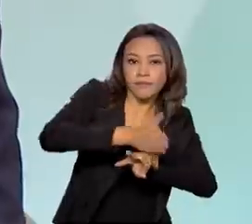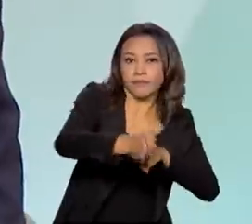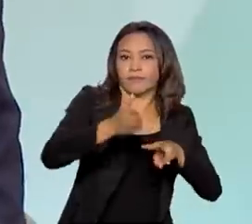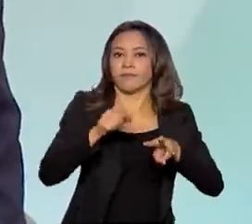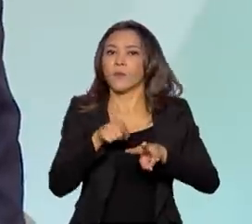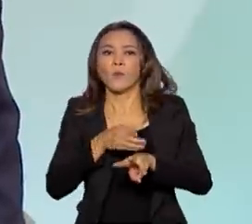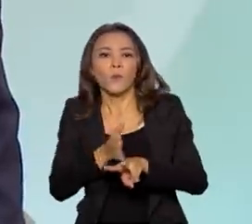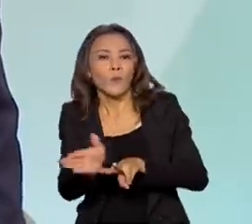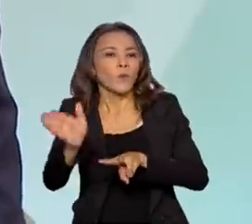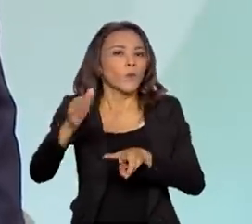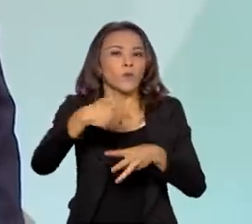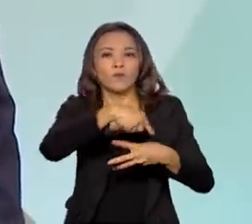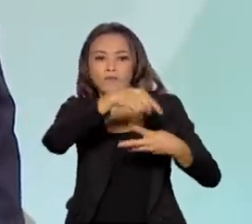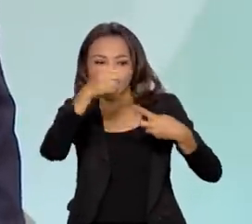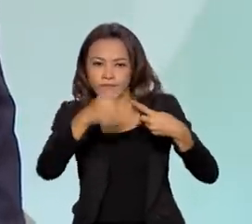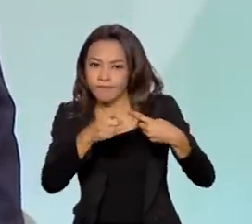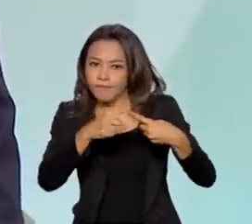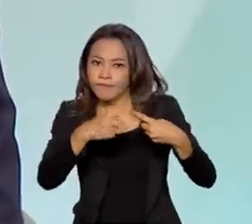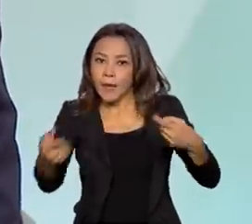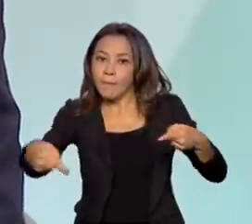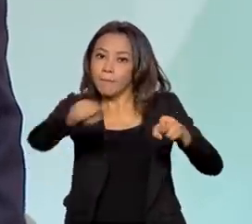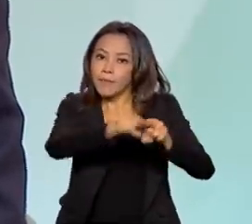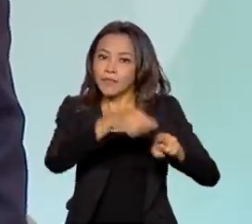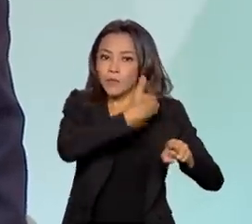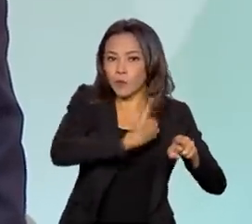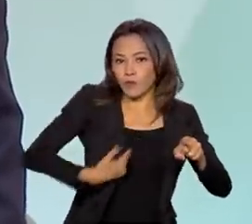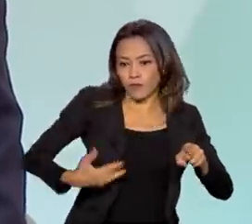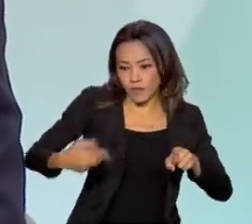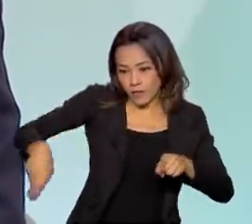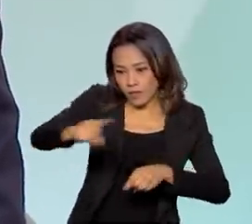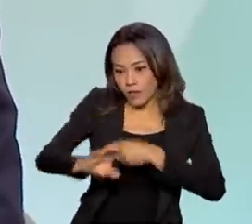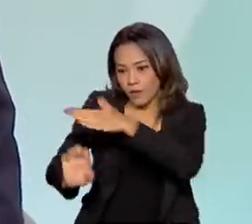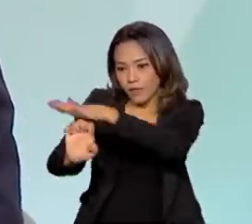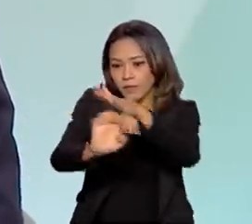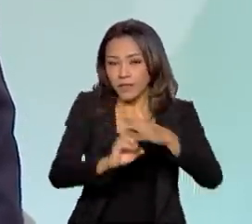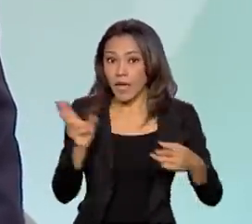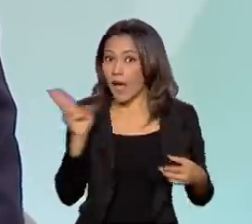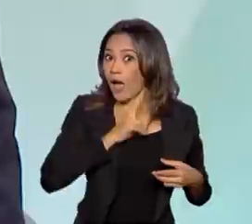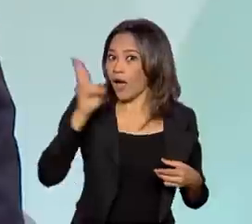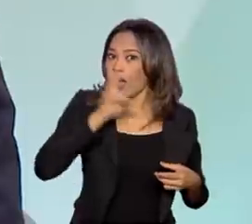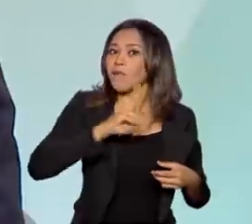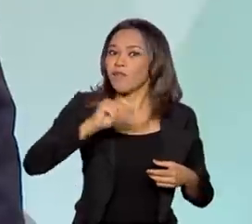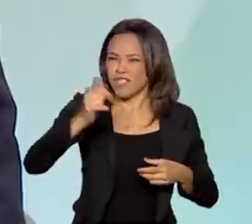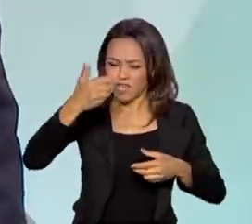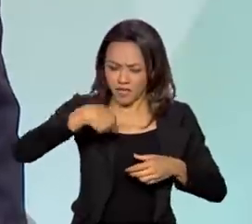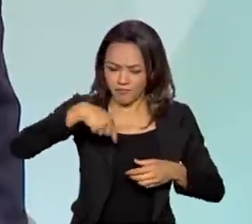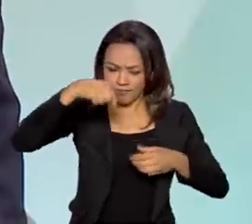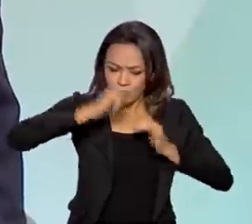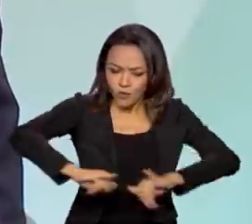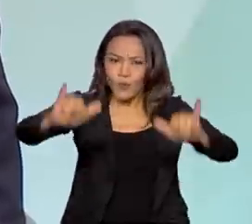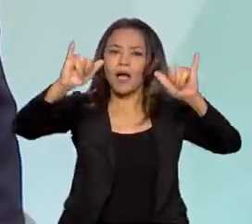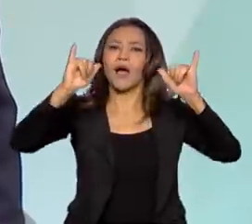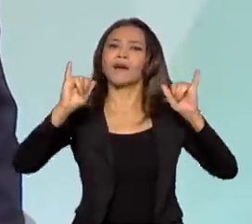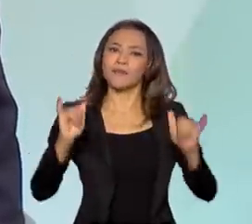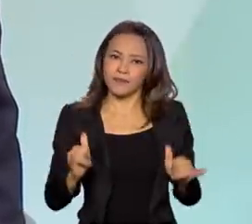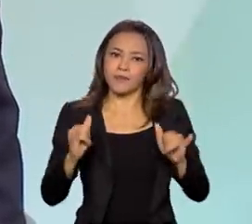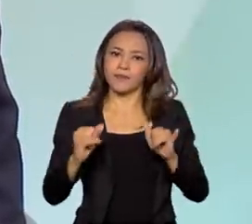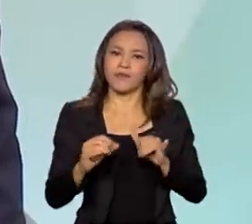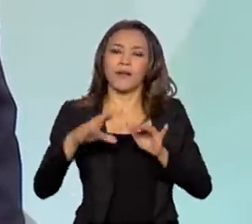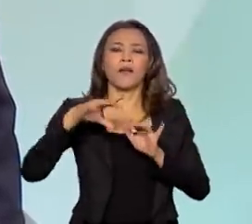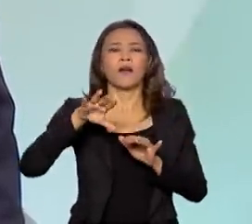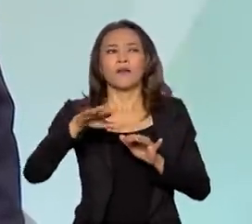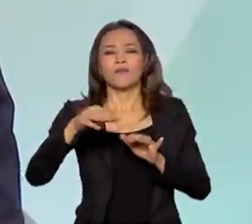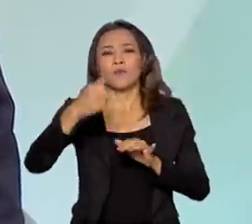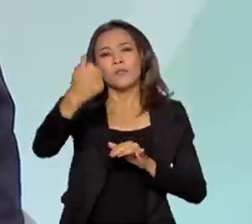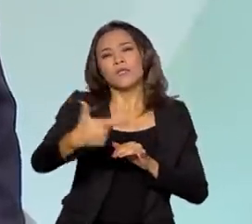sobre a parceria público-privada, que provavelmente será o mais rápido a ser lançado um piloto, provavelmente no